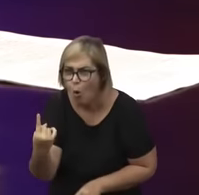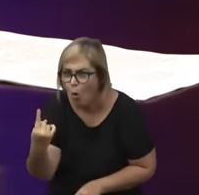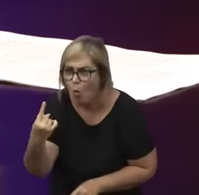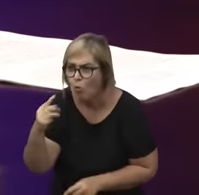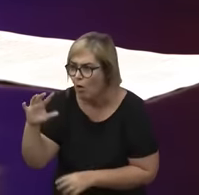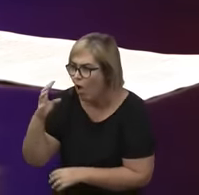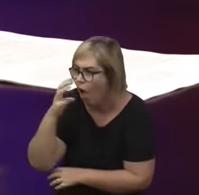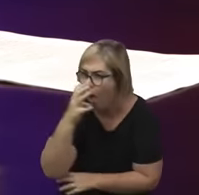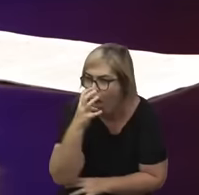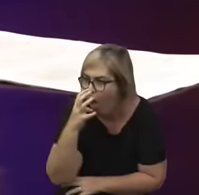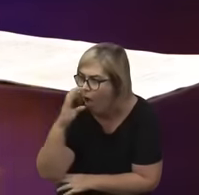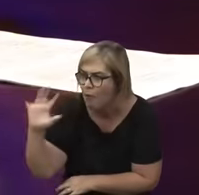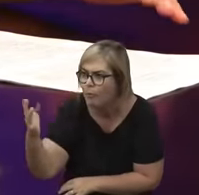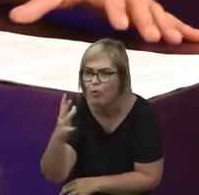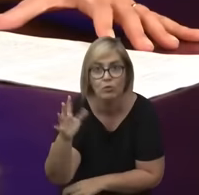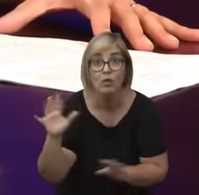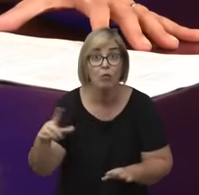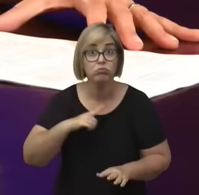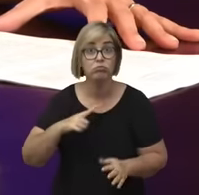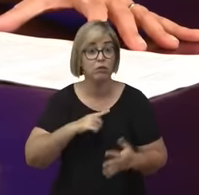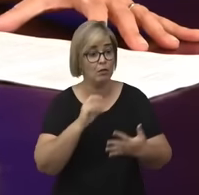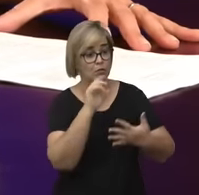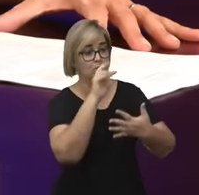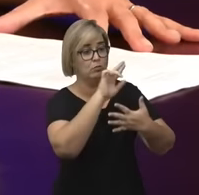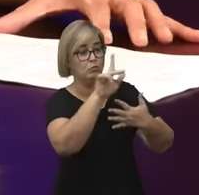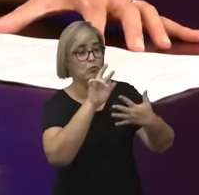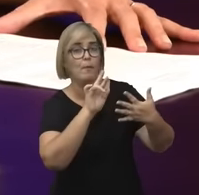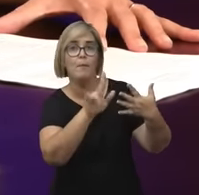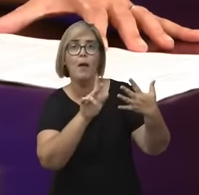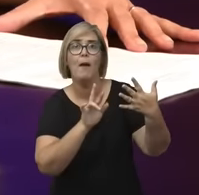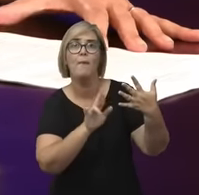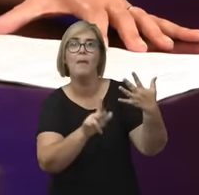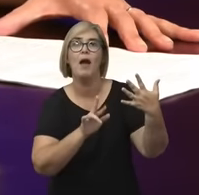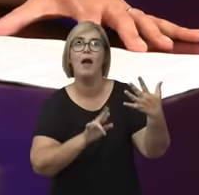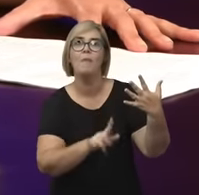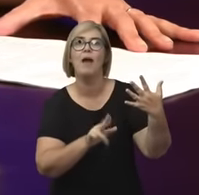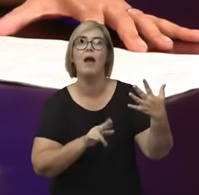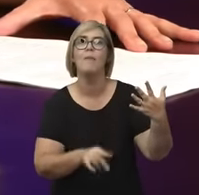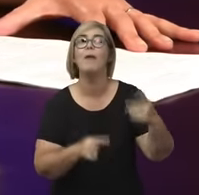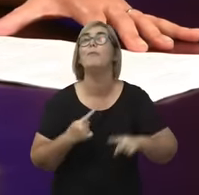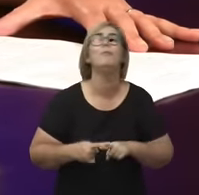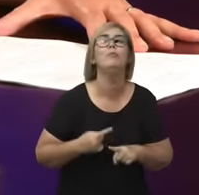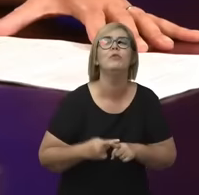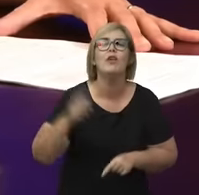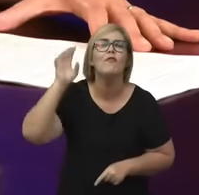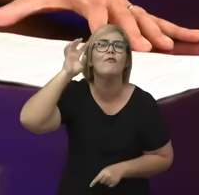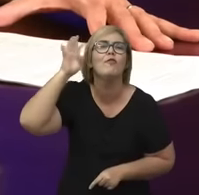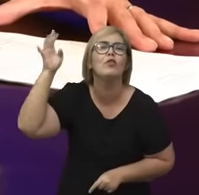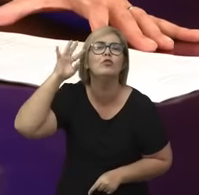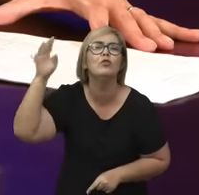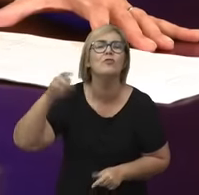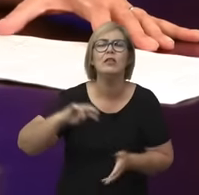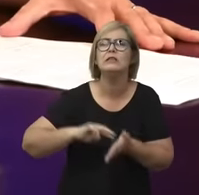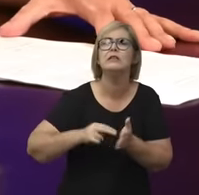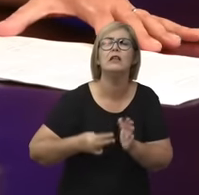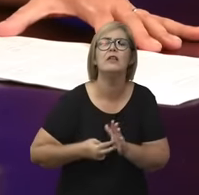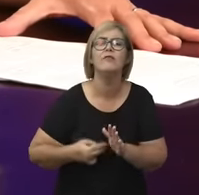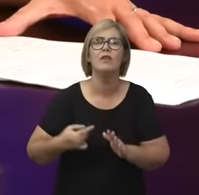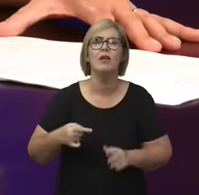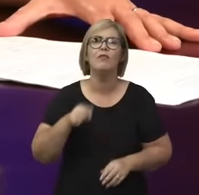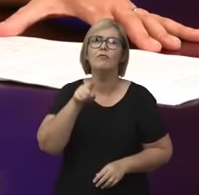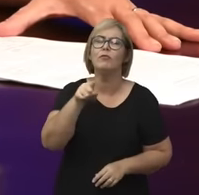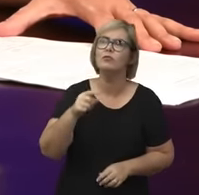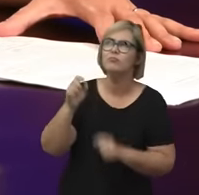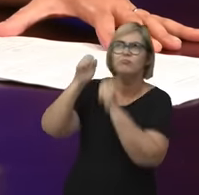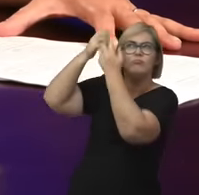partir dessa vontade de mudar o estado de coisas, de mostrar a falsidade dos preconceitos, né? E